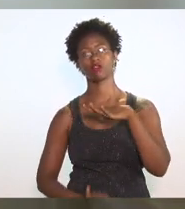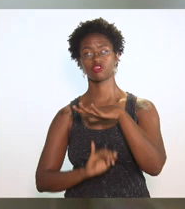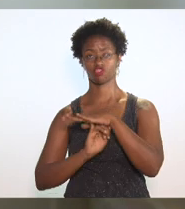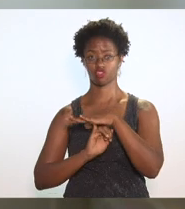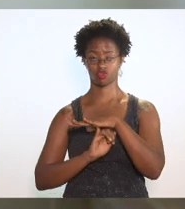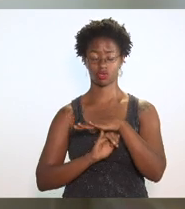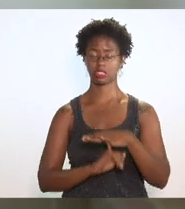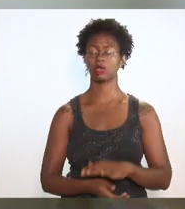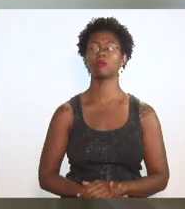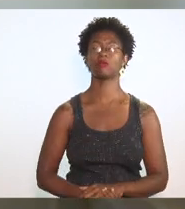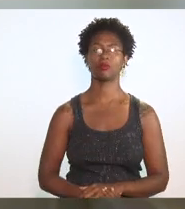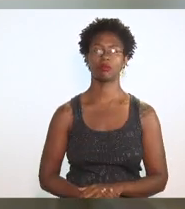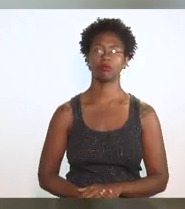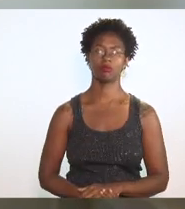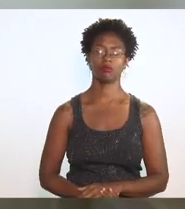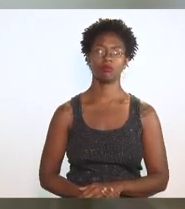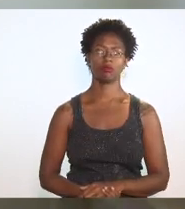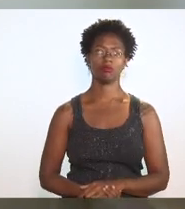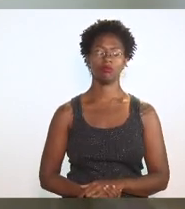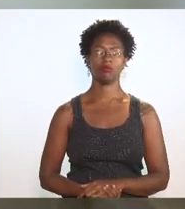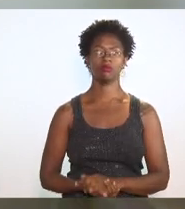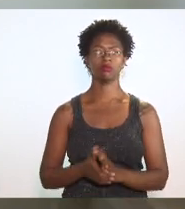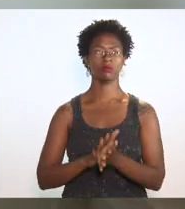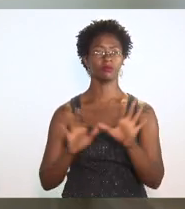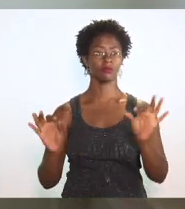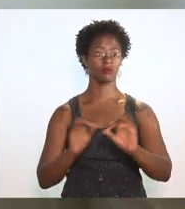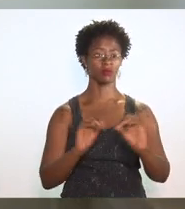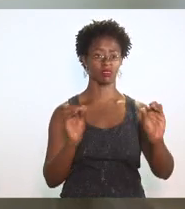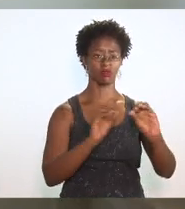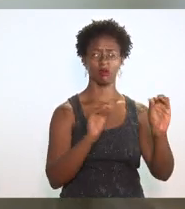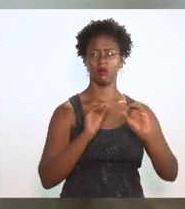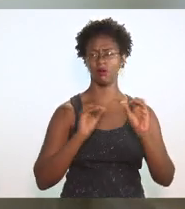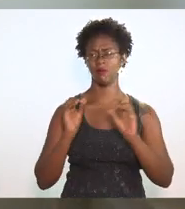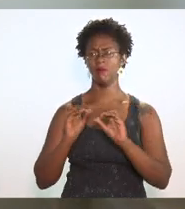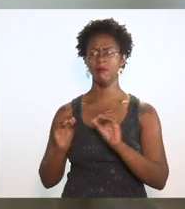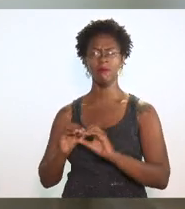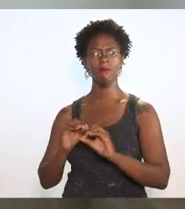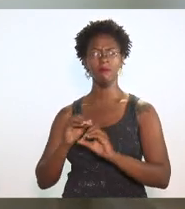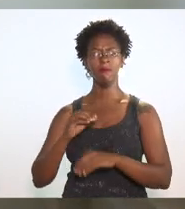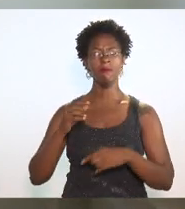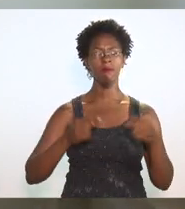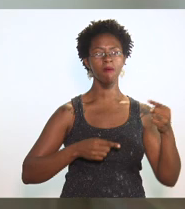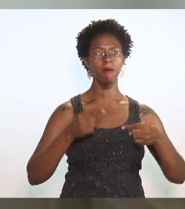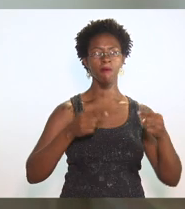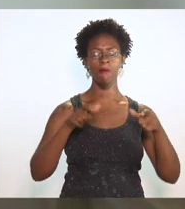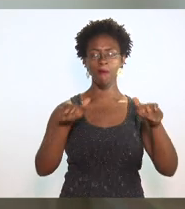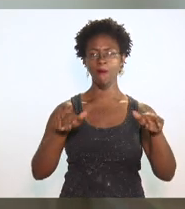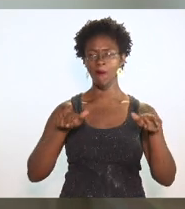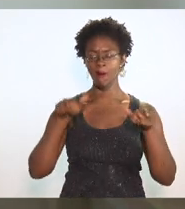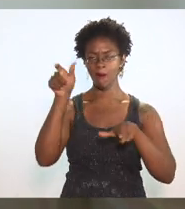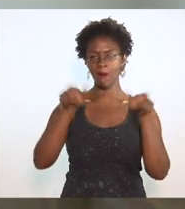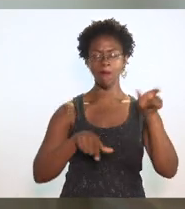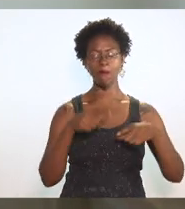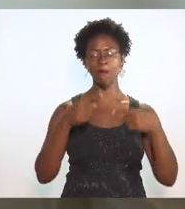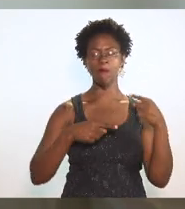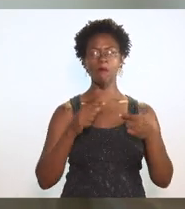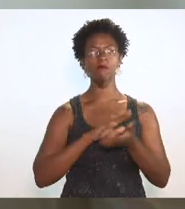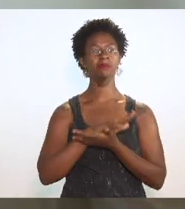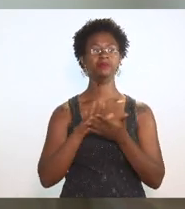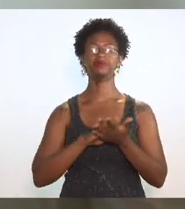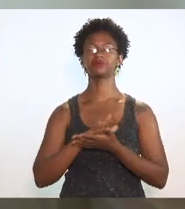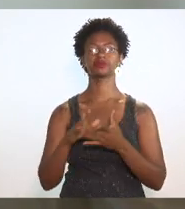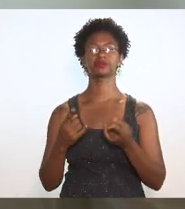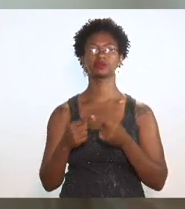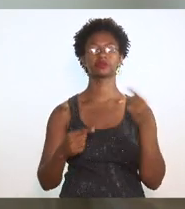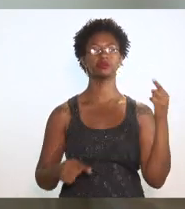institucionaliza nenhum parlamentar fala pelo parlamento nenhum fala